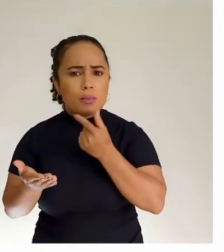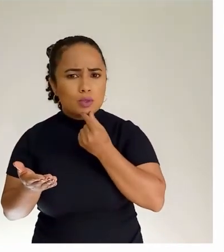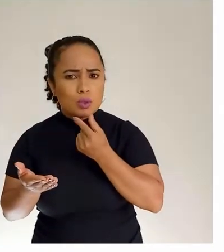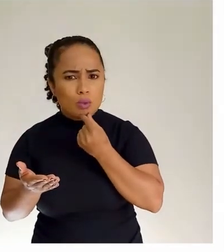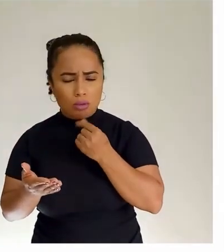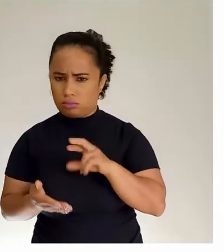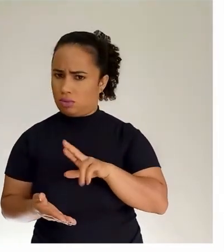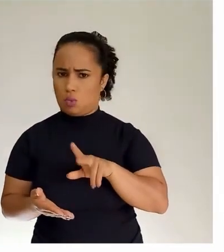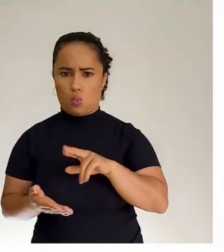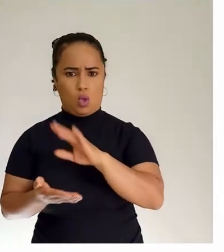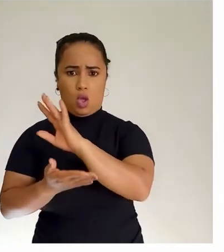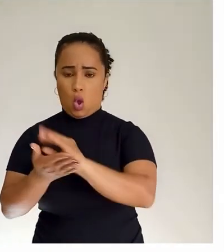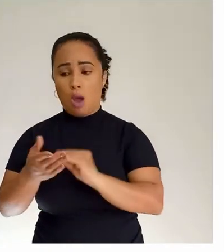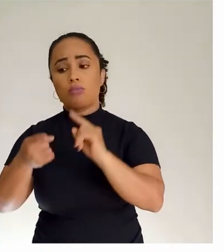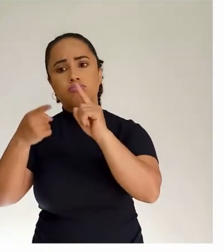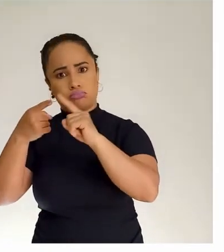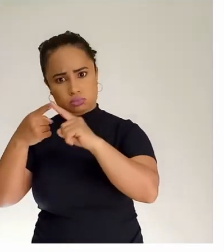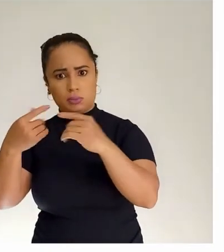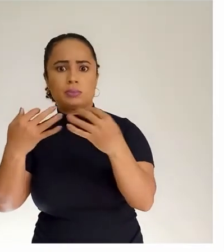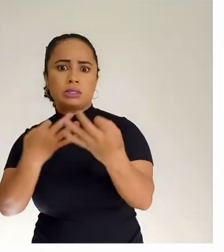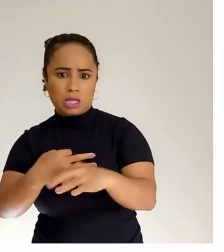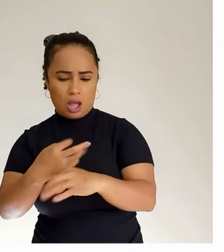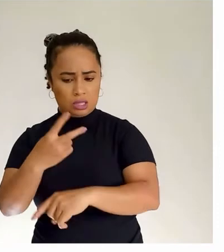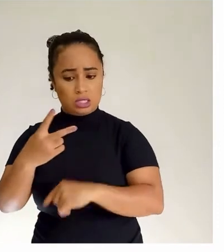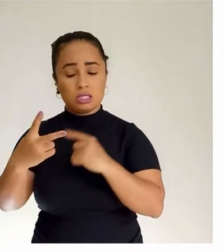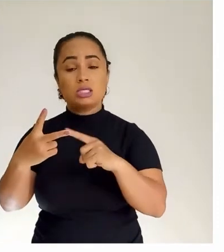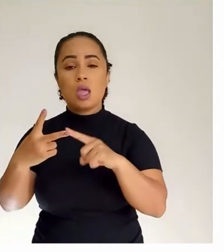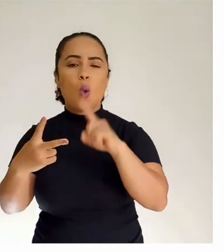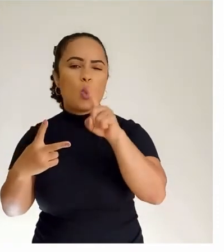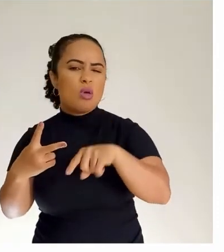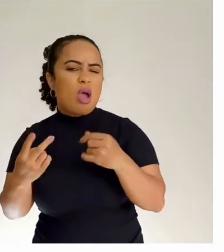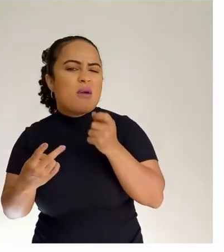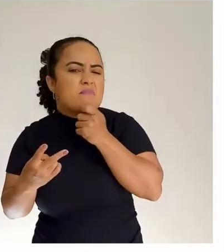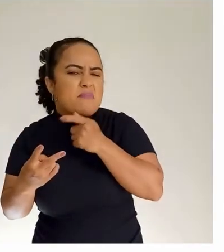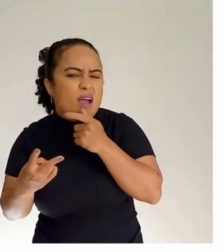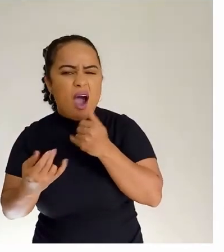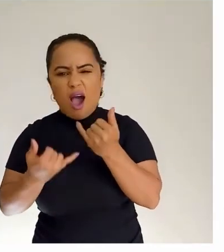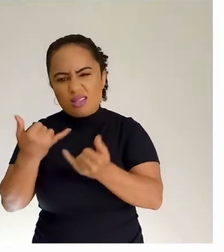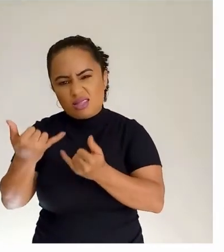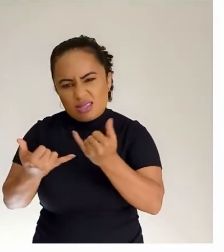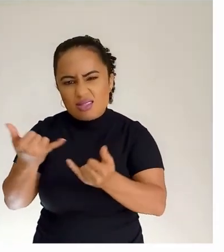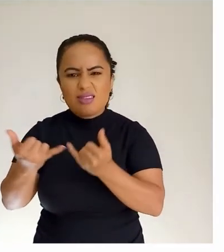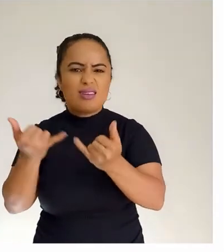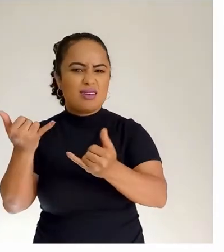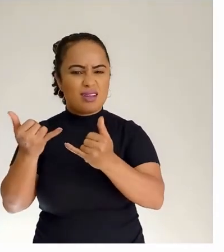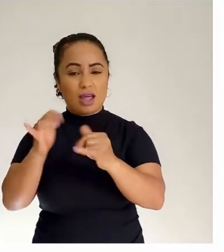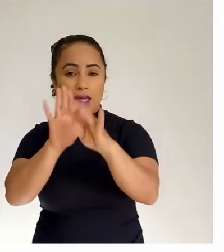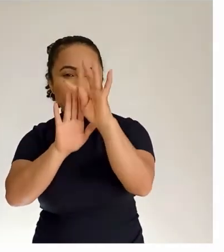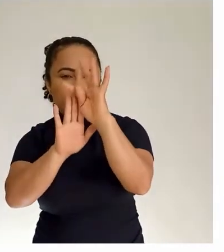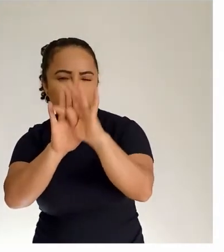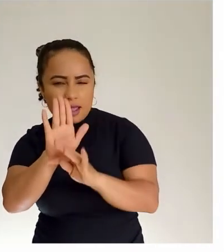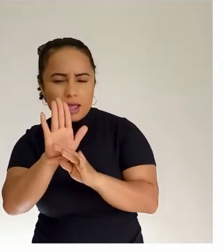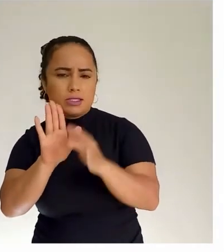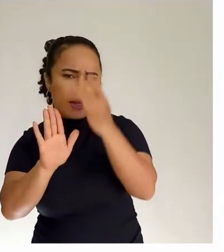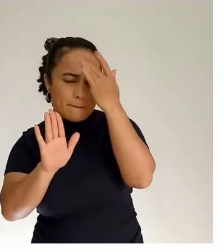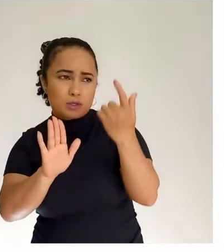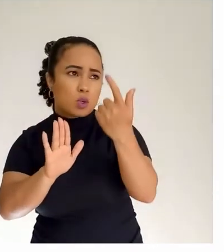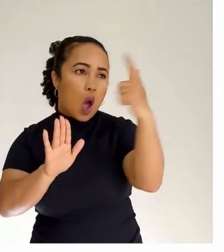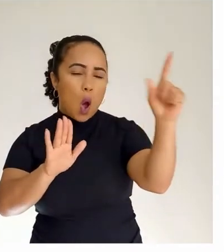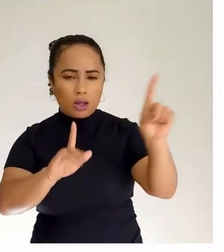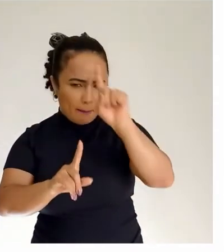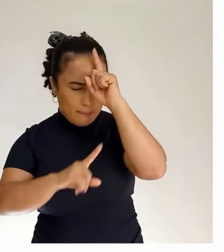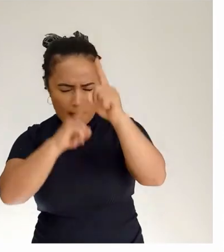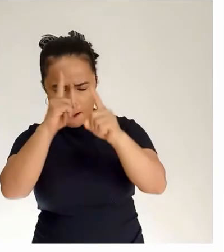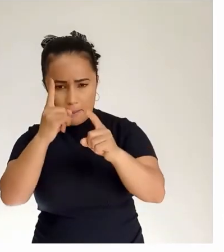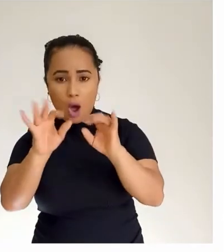só a primeira que é uma cópia. A segunda é um cartum, já é um texto de outra pessoa que atualizou